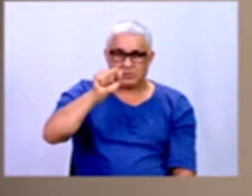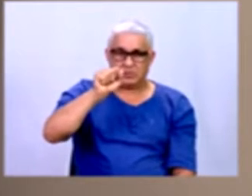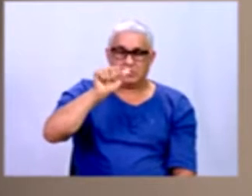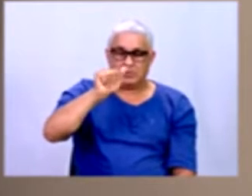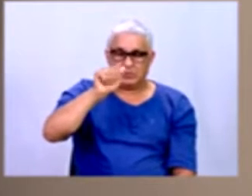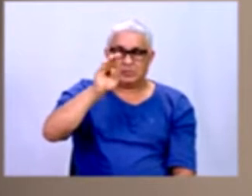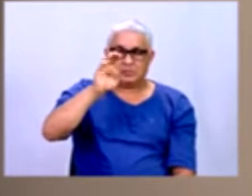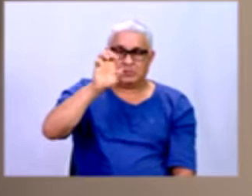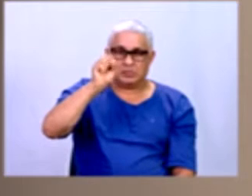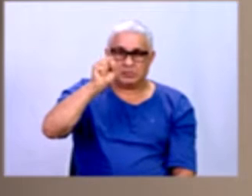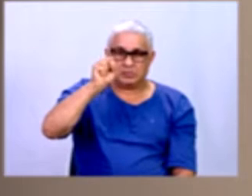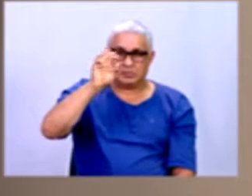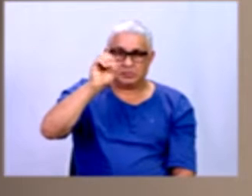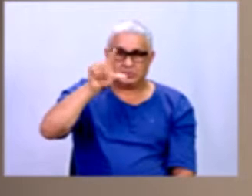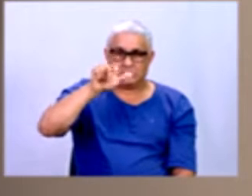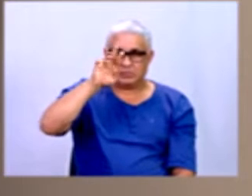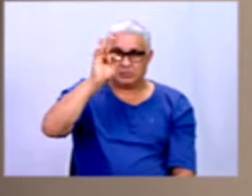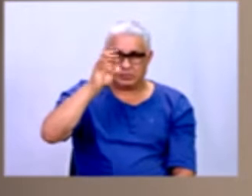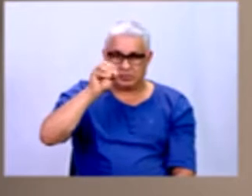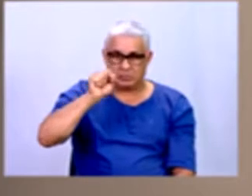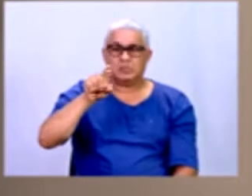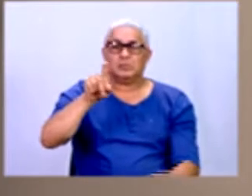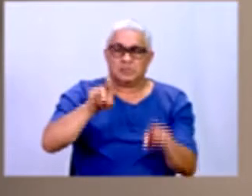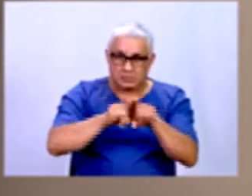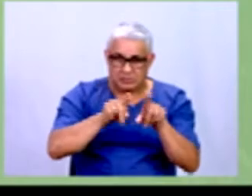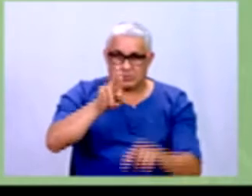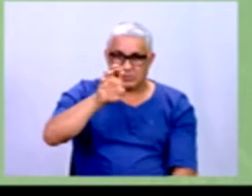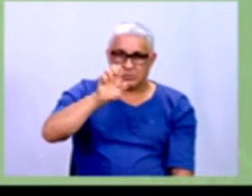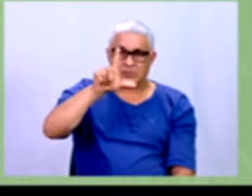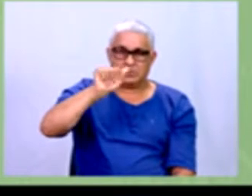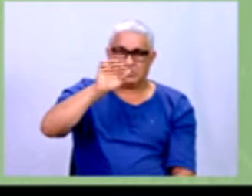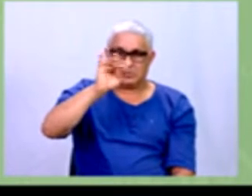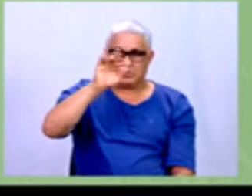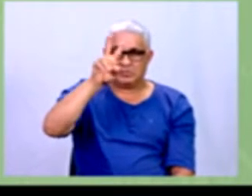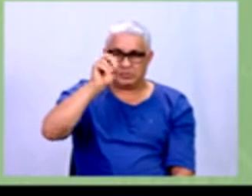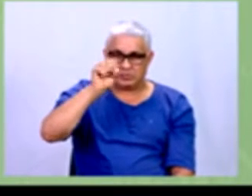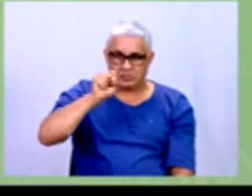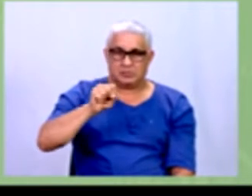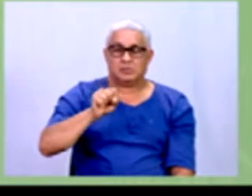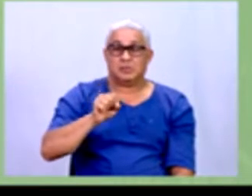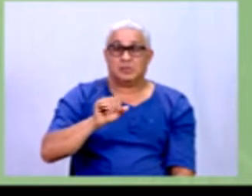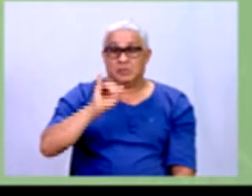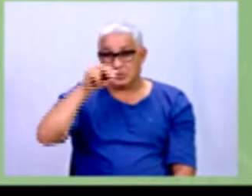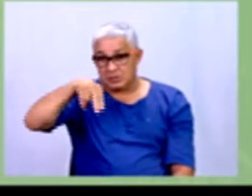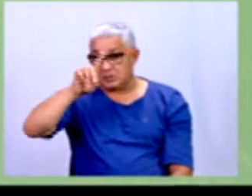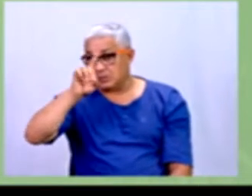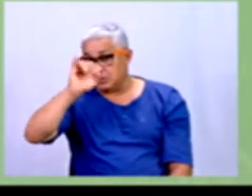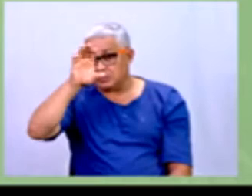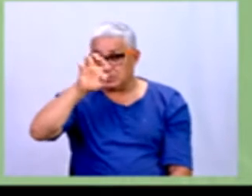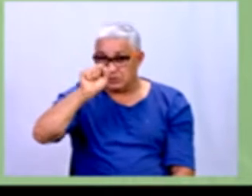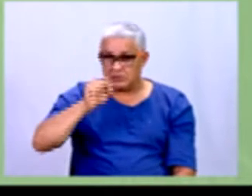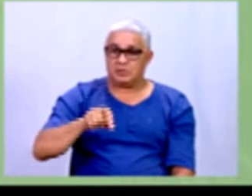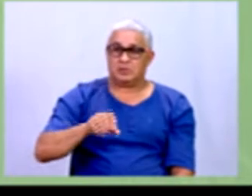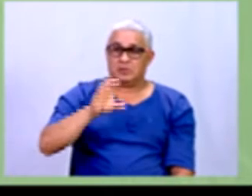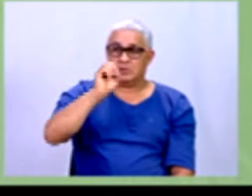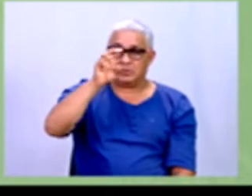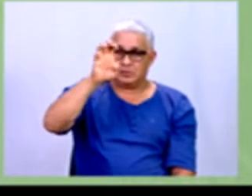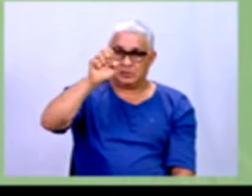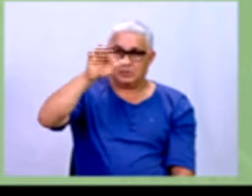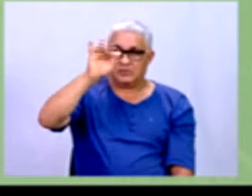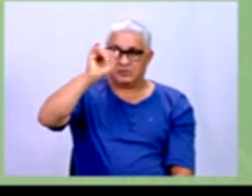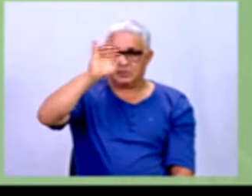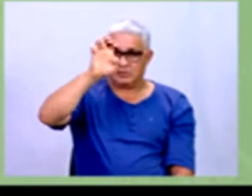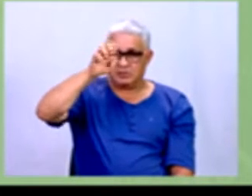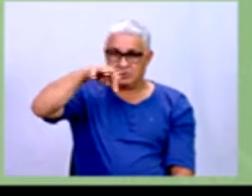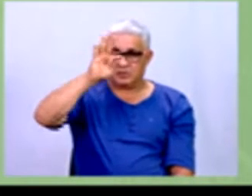certeza que todos vocês conhecem, né? Índices, coeficientes e taxas. Então isso é um pouco, isso